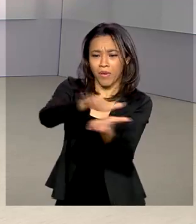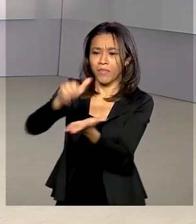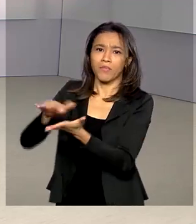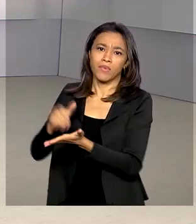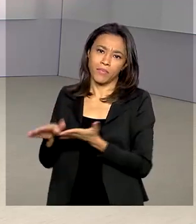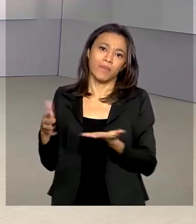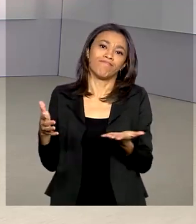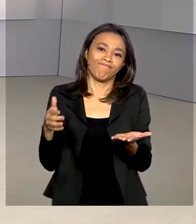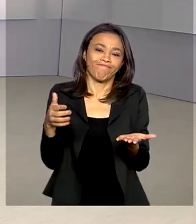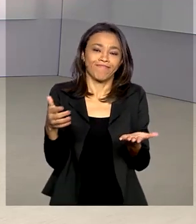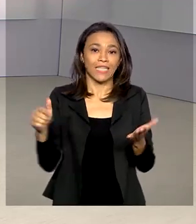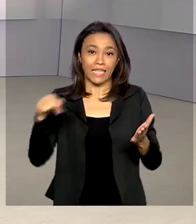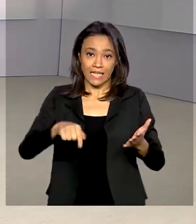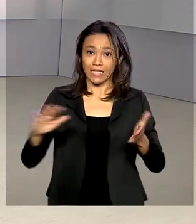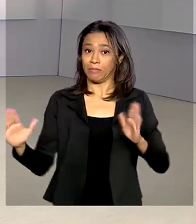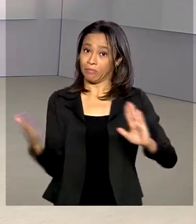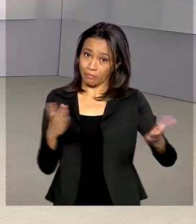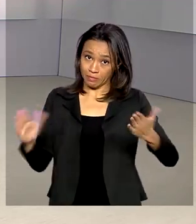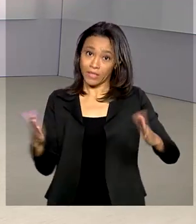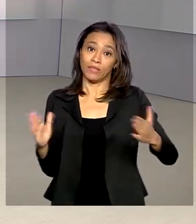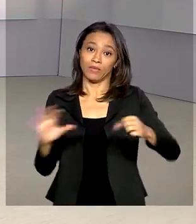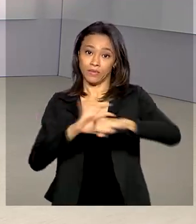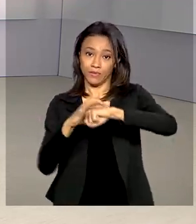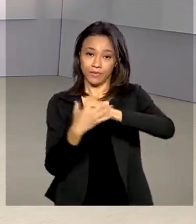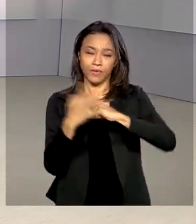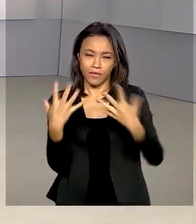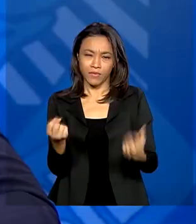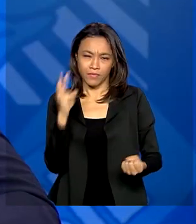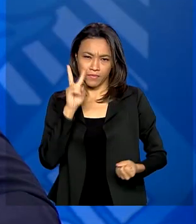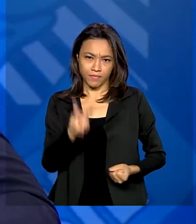no país nesse período de pandemia. Vamos ouvir.